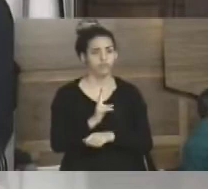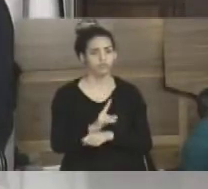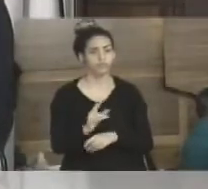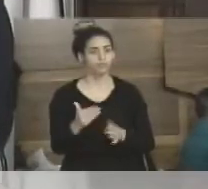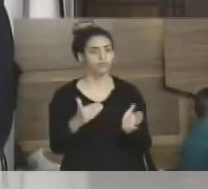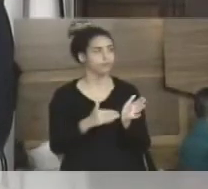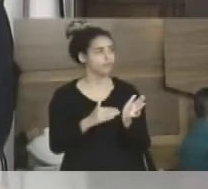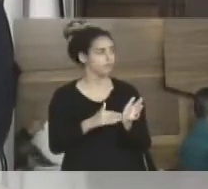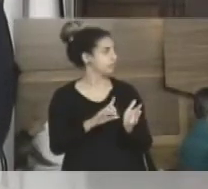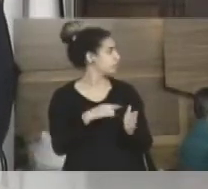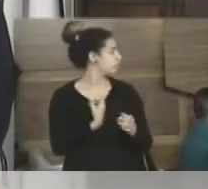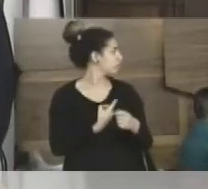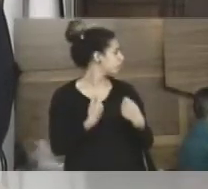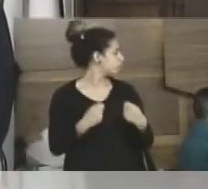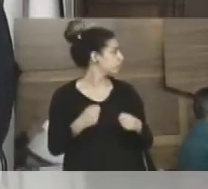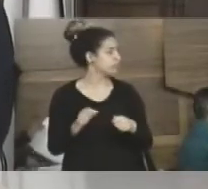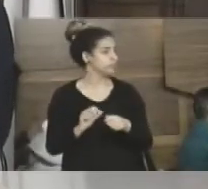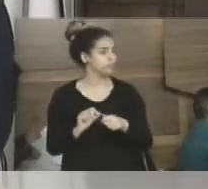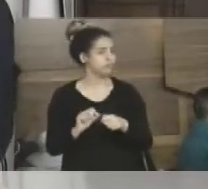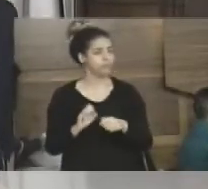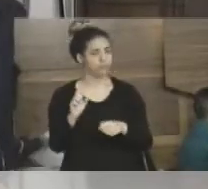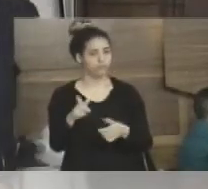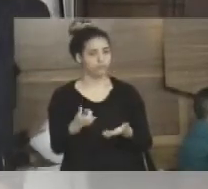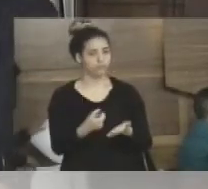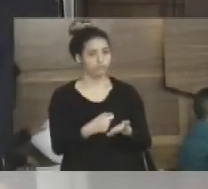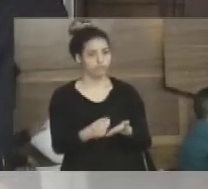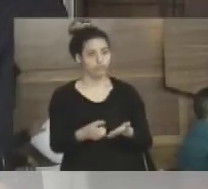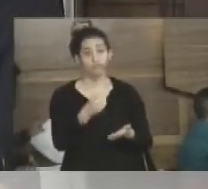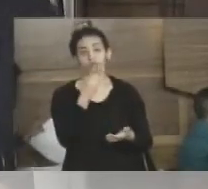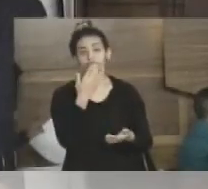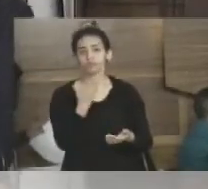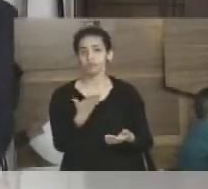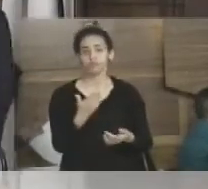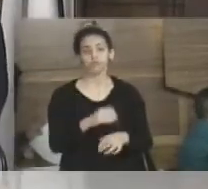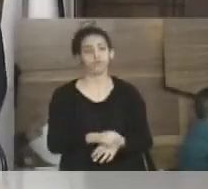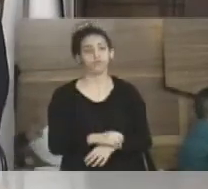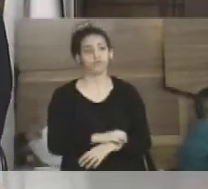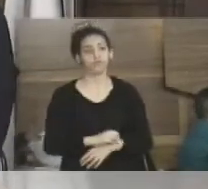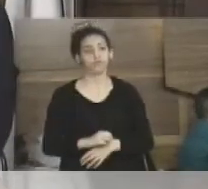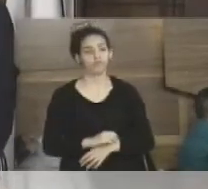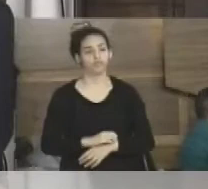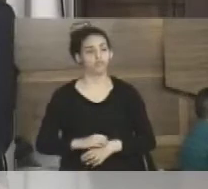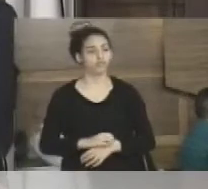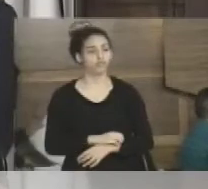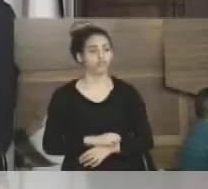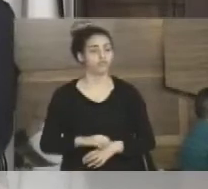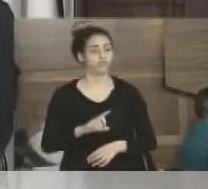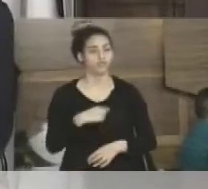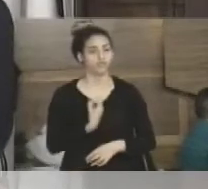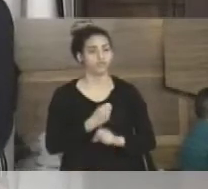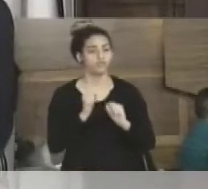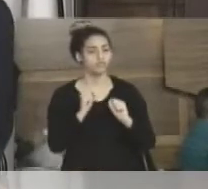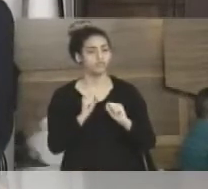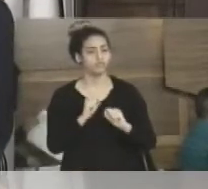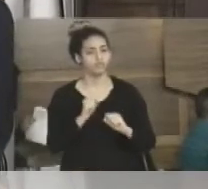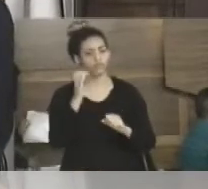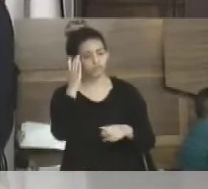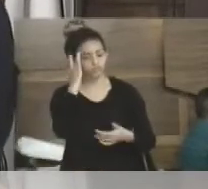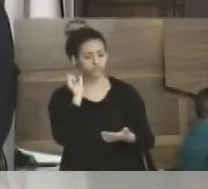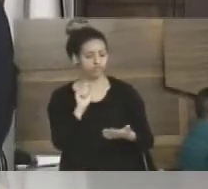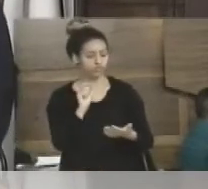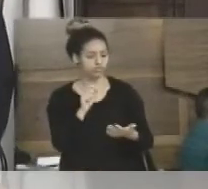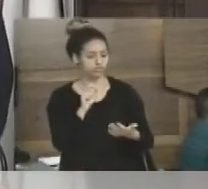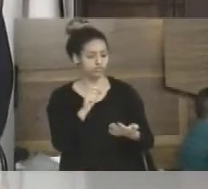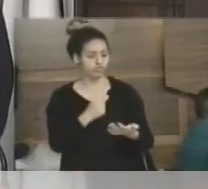o mínimo que a gente tem que fazer é escrever para que a gente possa deduzir o que esteja